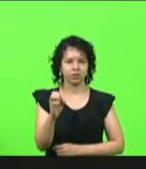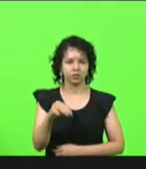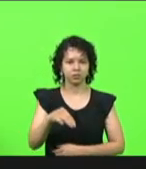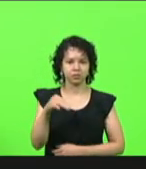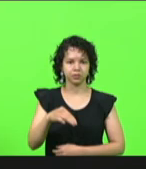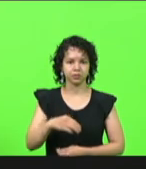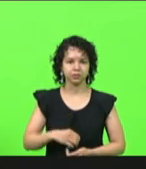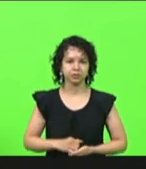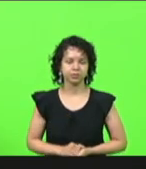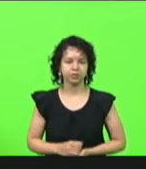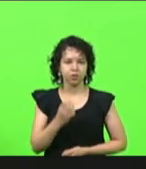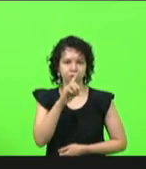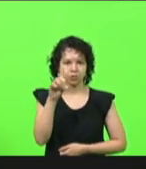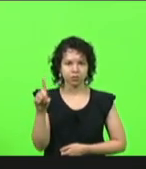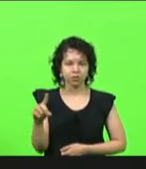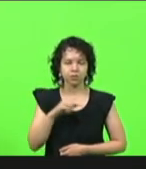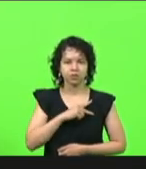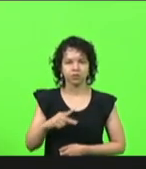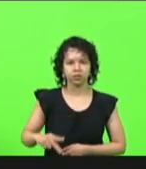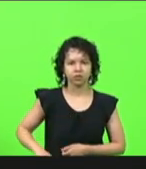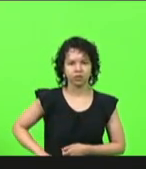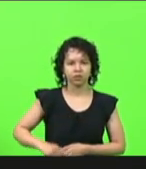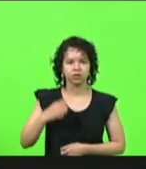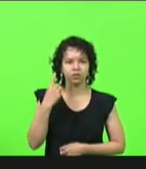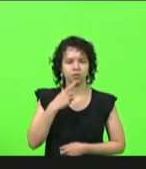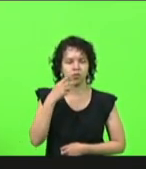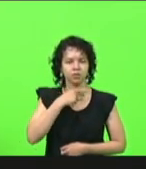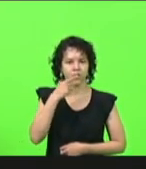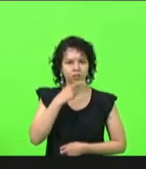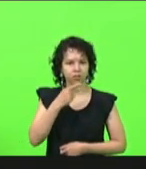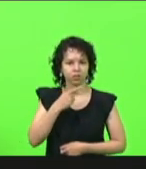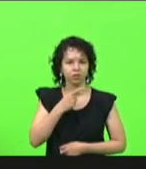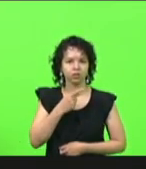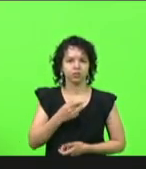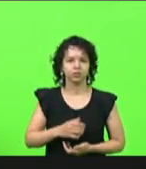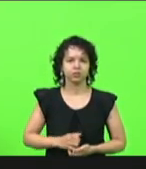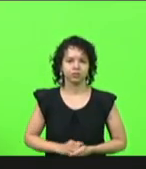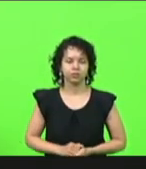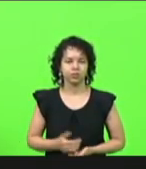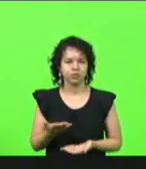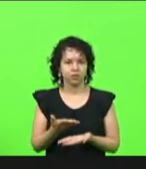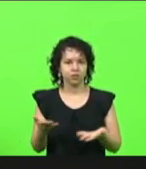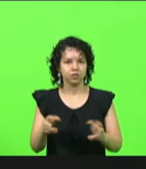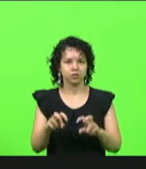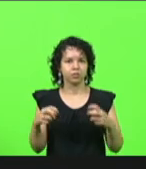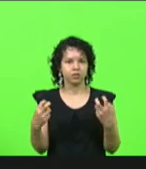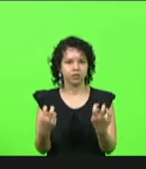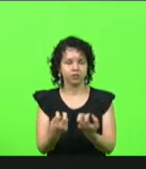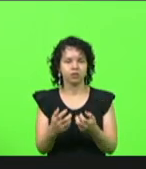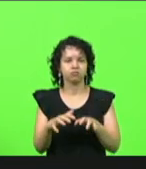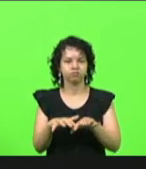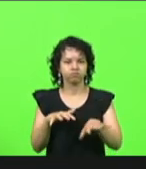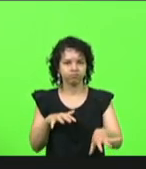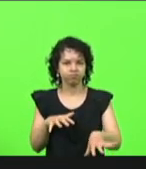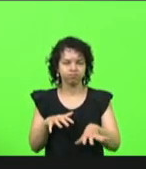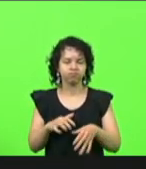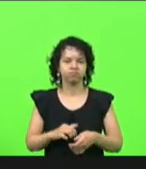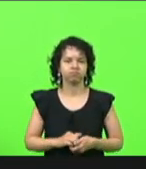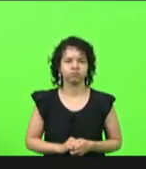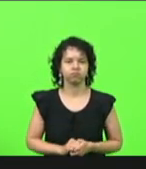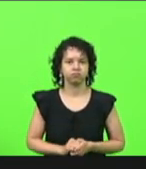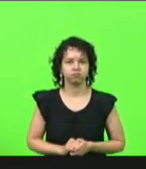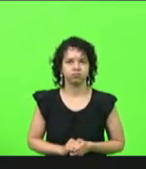Bom dia, presidente de exercício, deputado Kennedy, os que estão em plenário, de forma remota, já que a